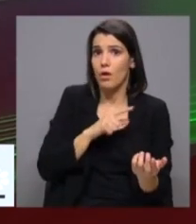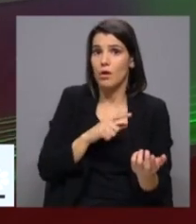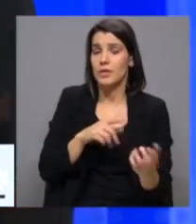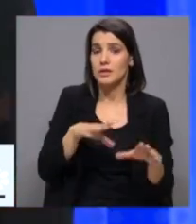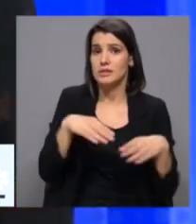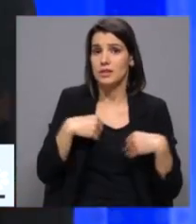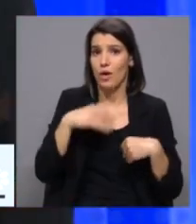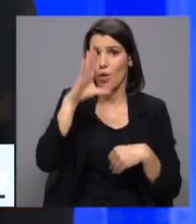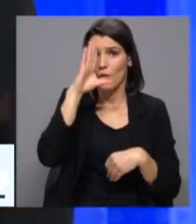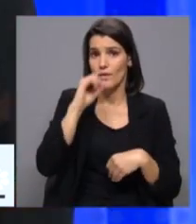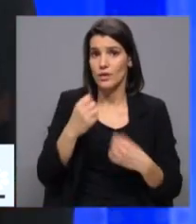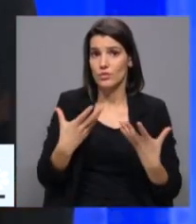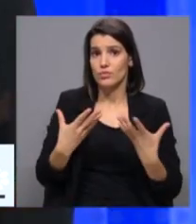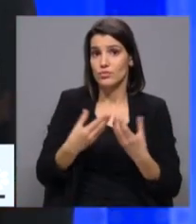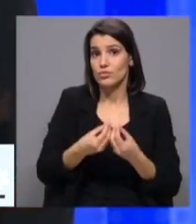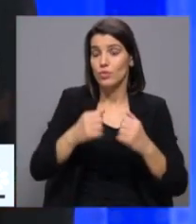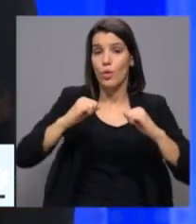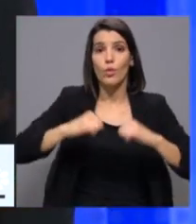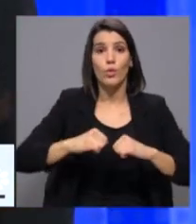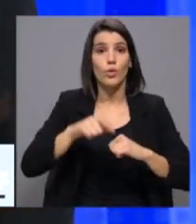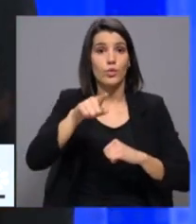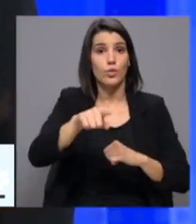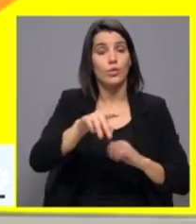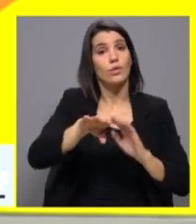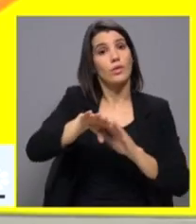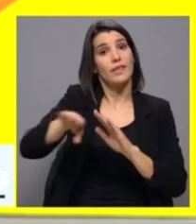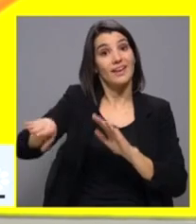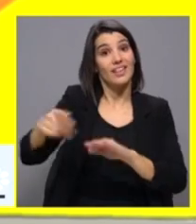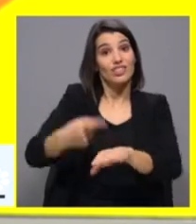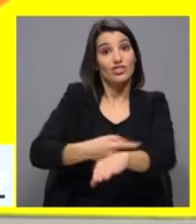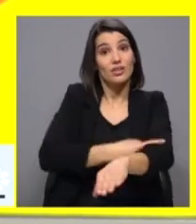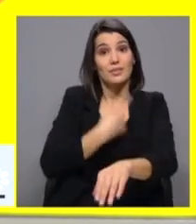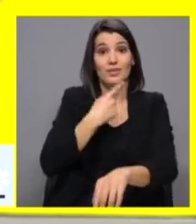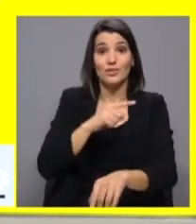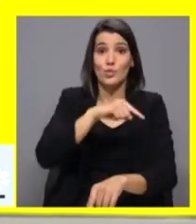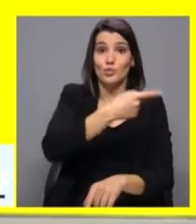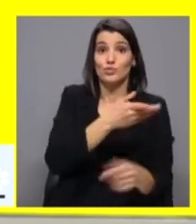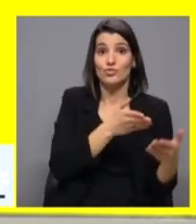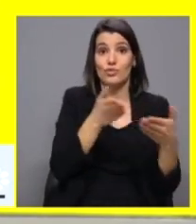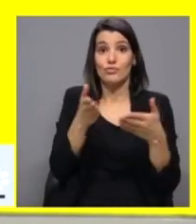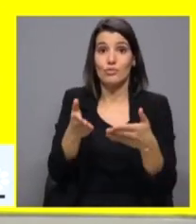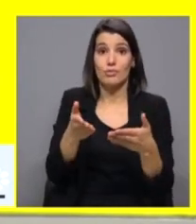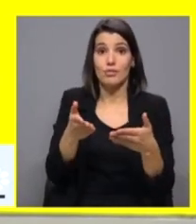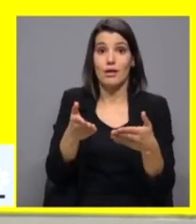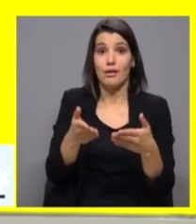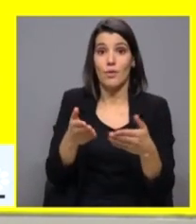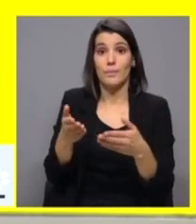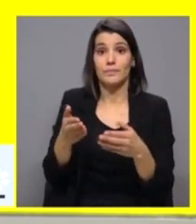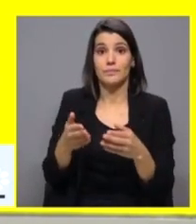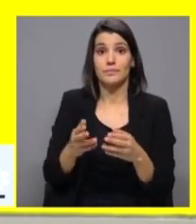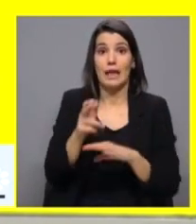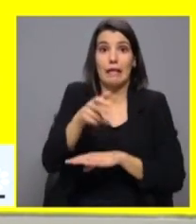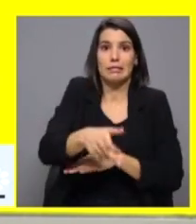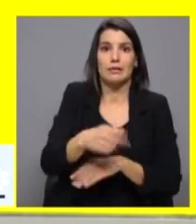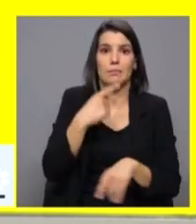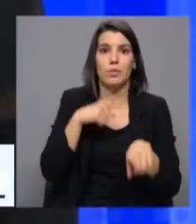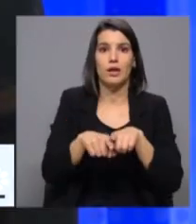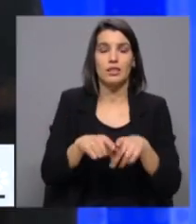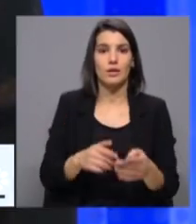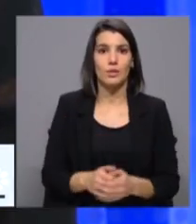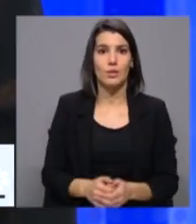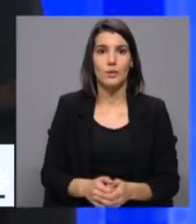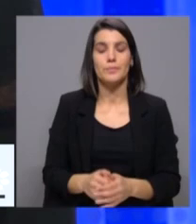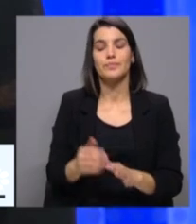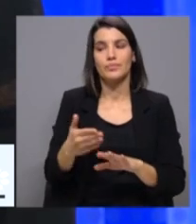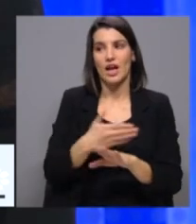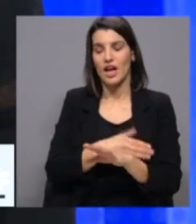viabilizar um governo que possa vir a fazer acordos com essa extrema-direita que diz que outros ajudaram a entrar no cenário político mais forte. Antes de mais,